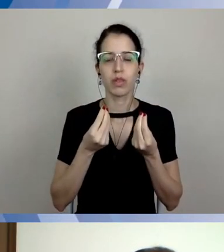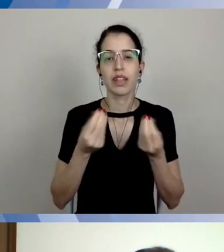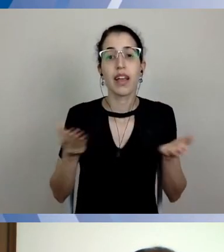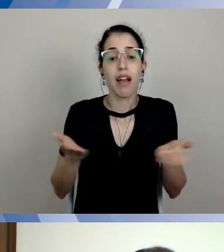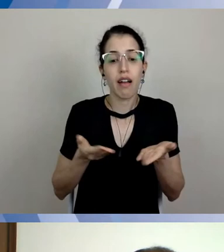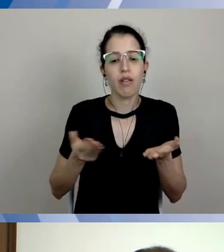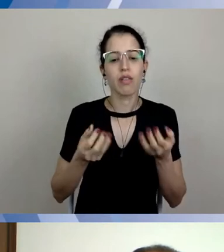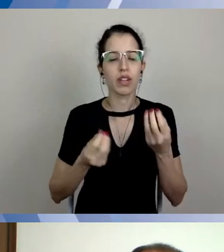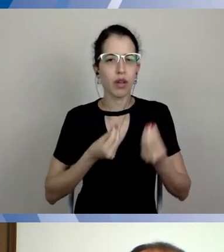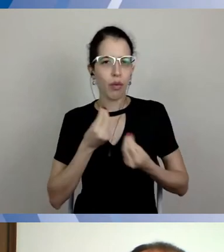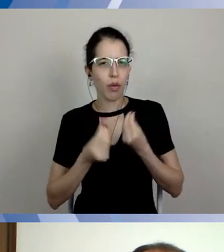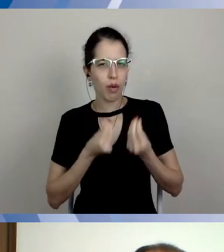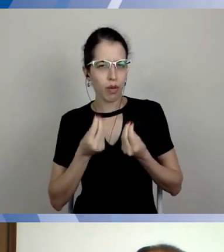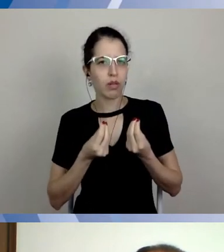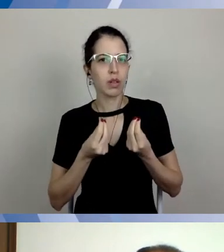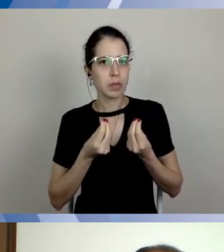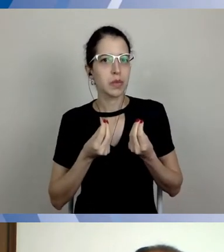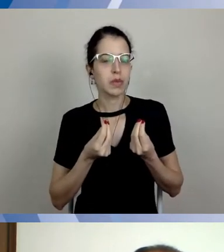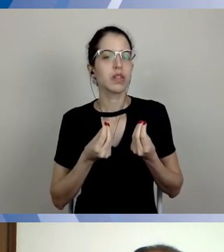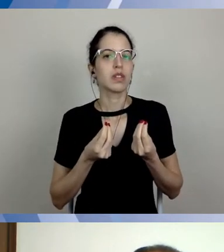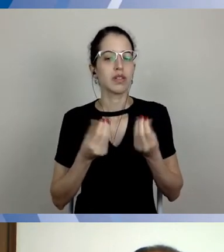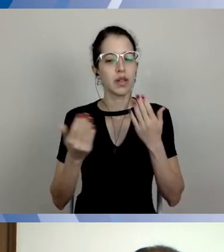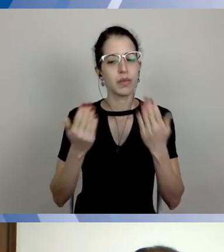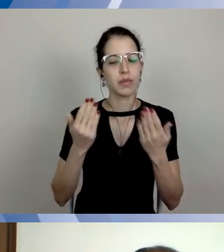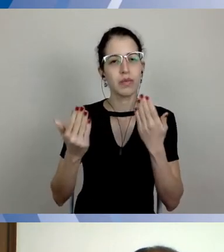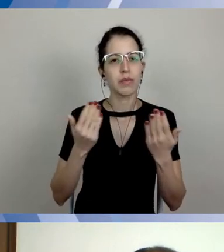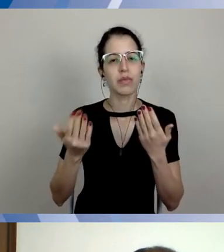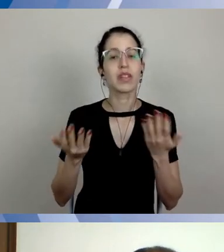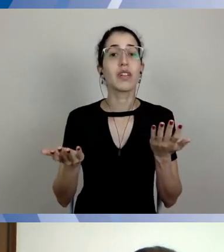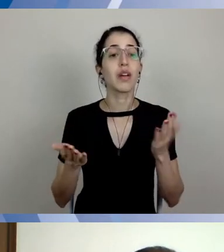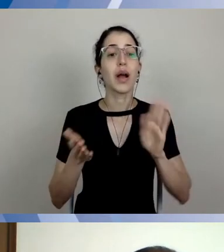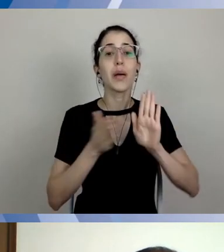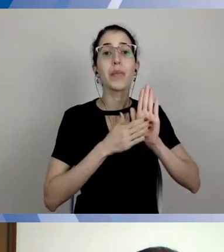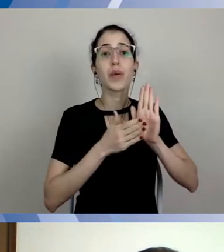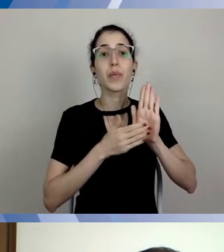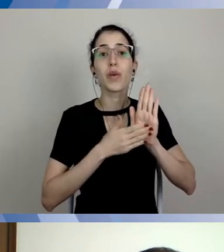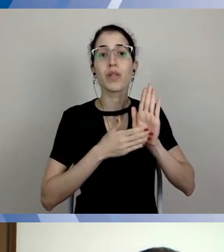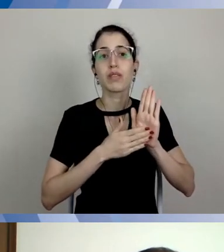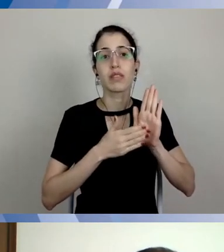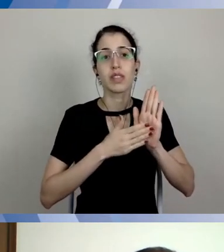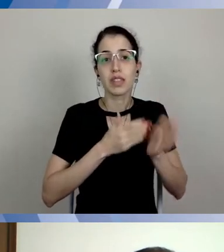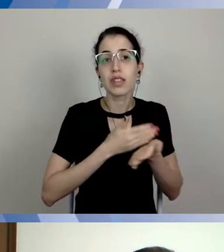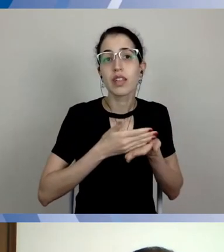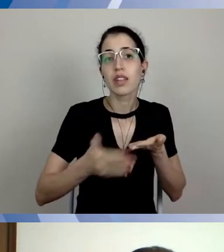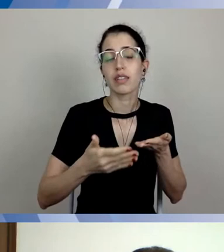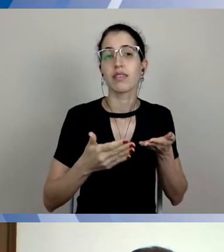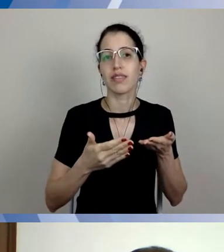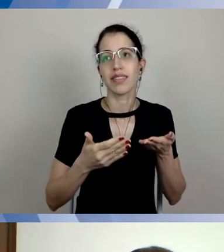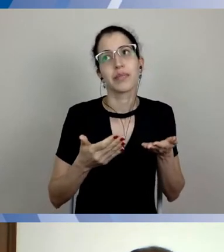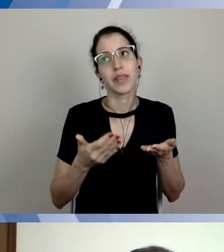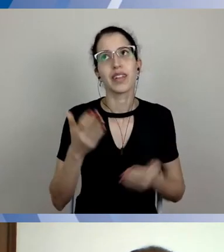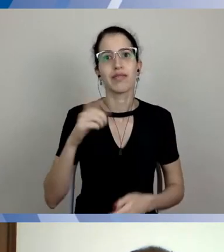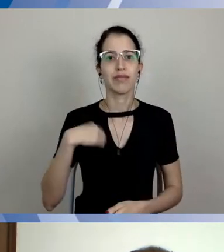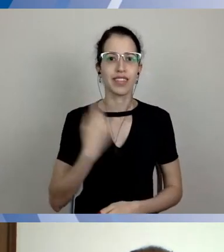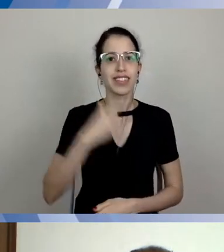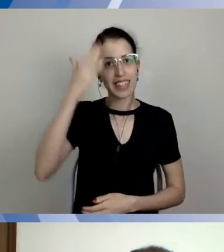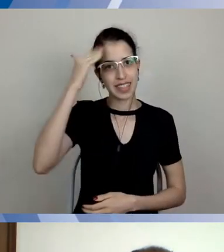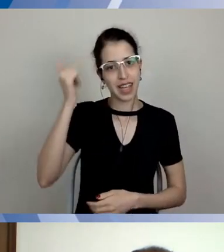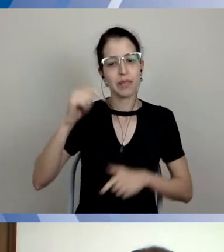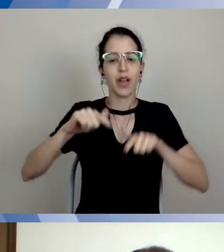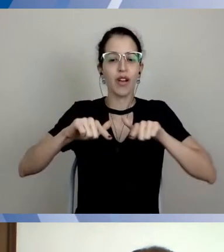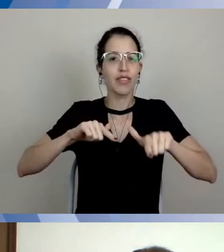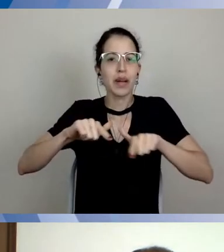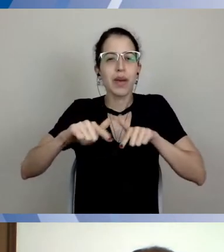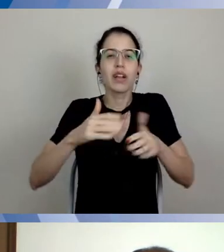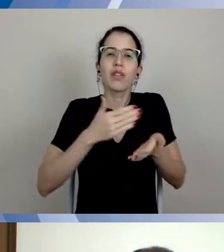que características técnicas tem a proposta preliminar, porque a gente sabe que este é um trabalho que está começando agora, o